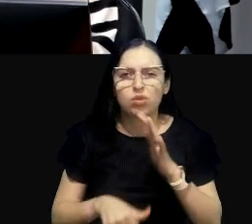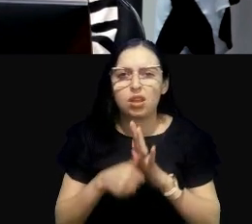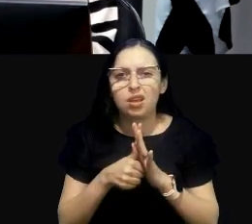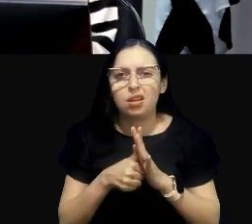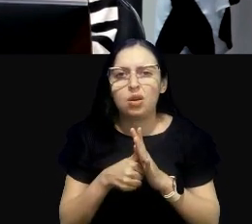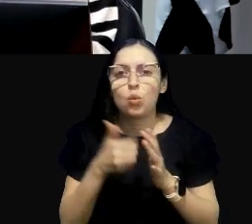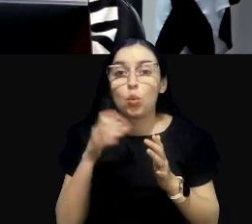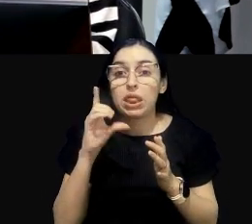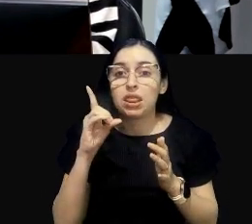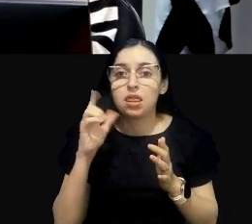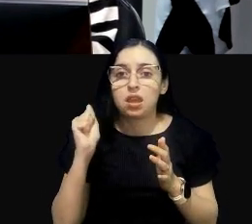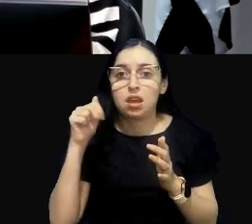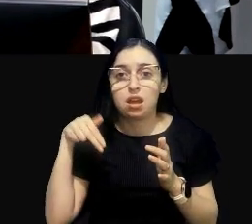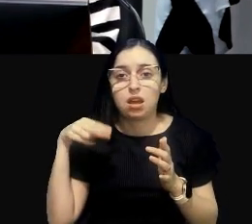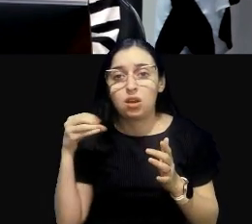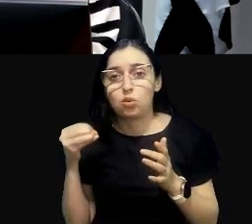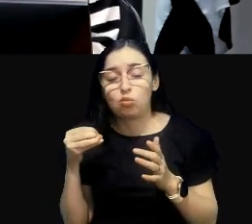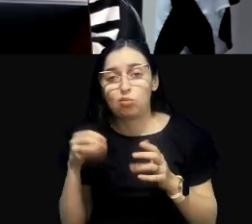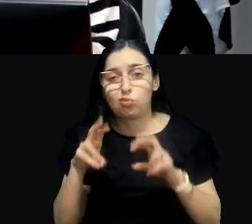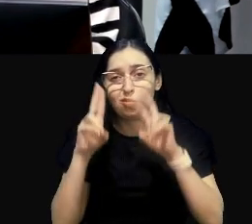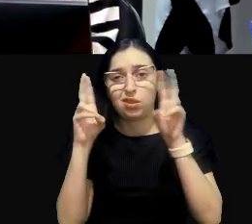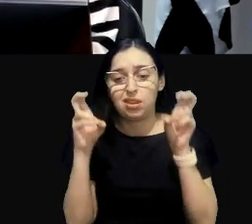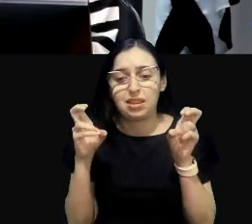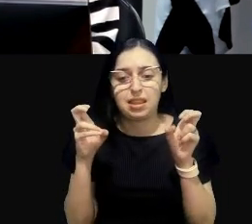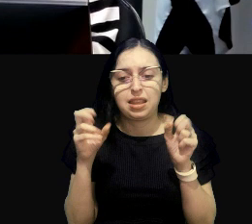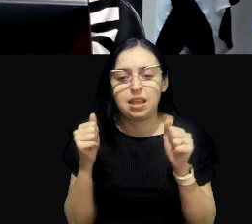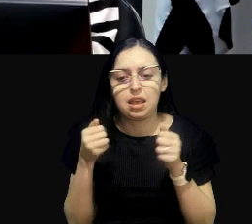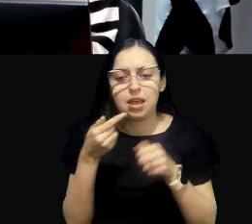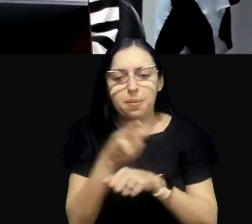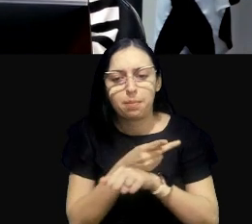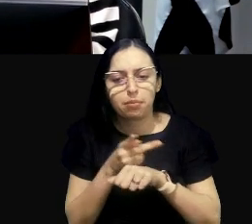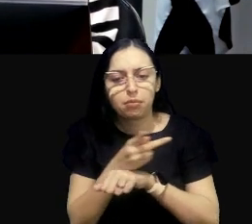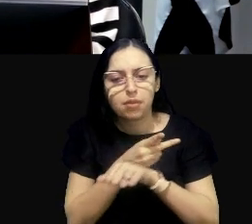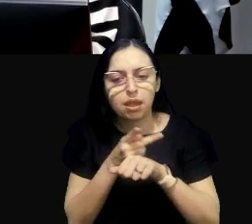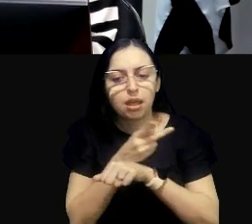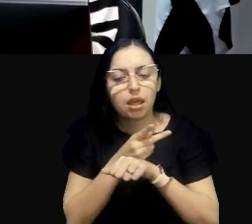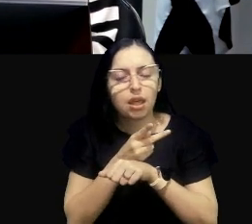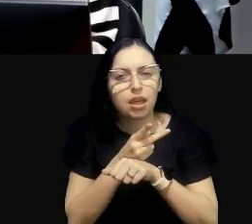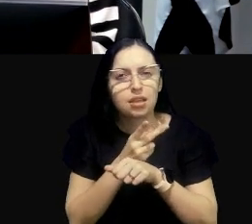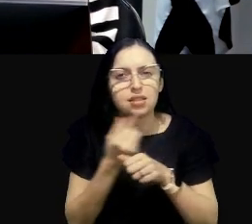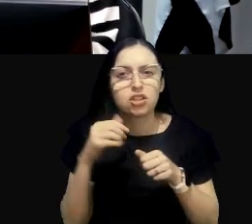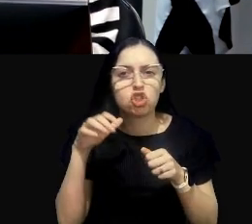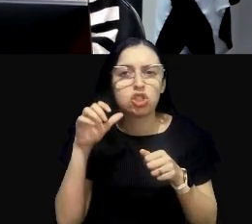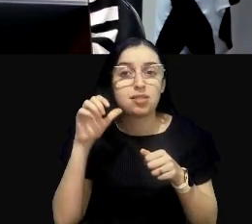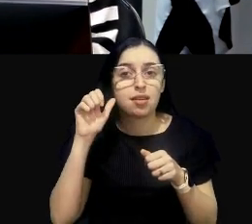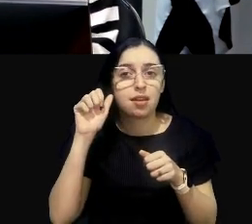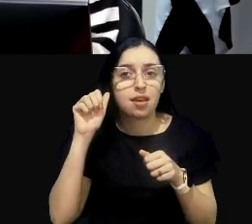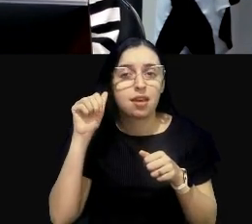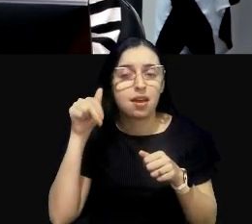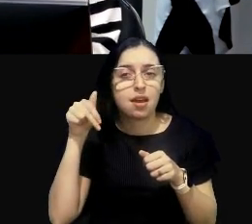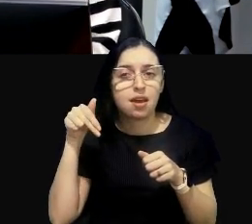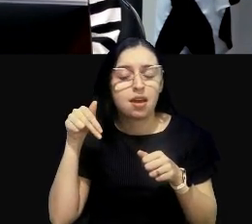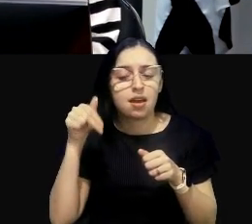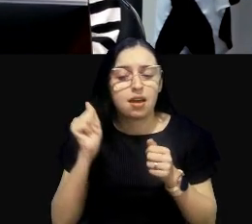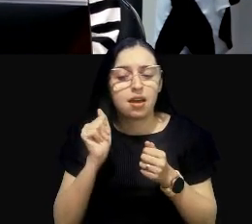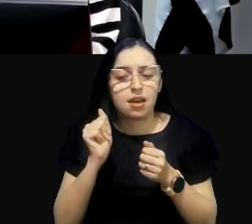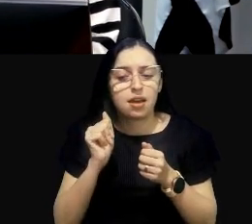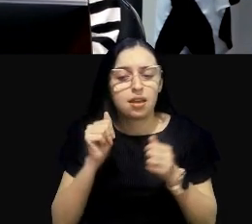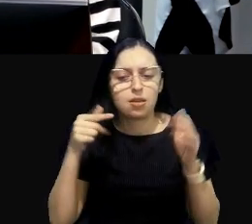ambiental, em termos análise de impacto ambiental. Quer dizer, já aconteceu